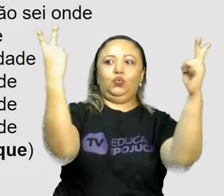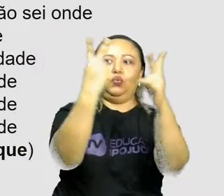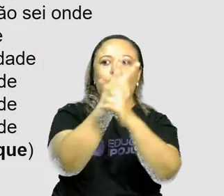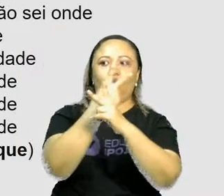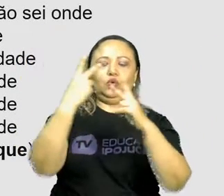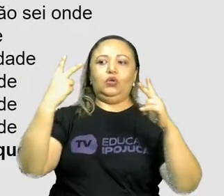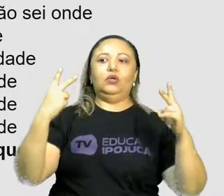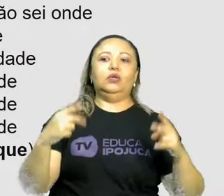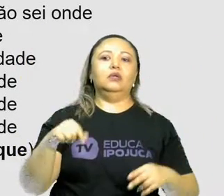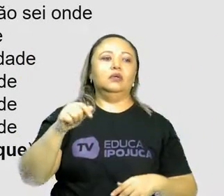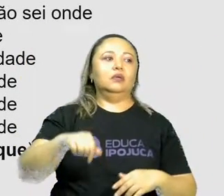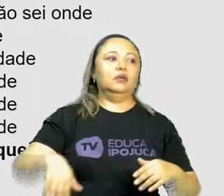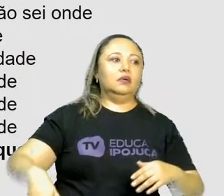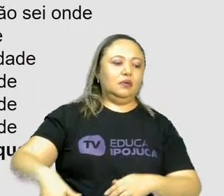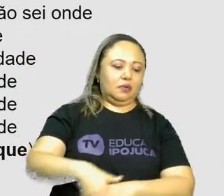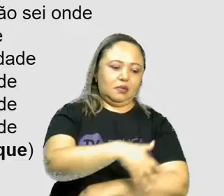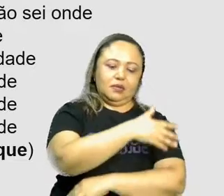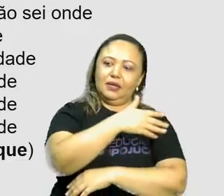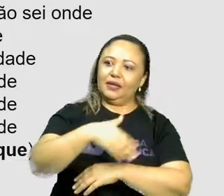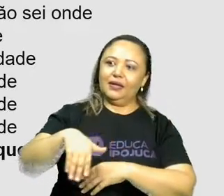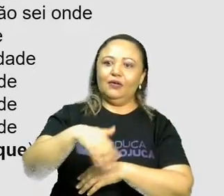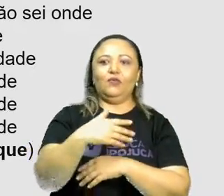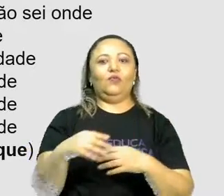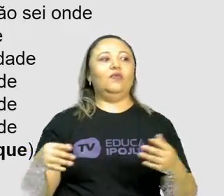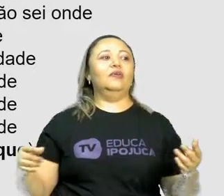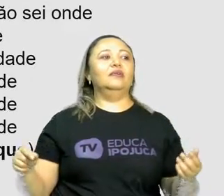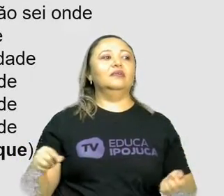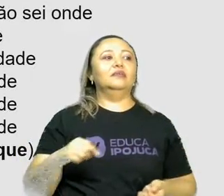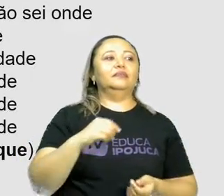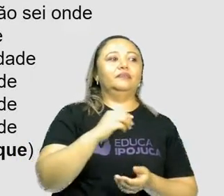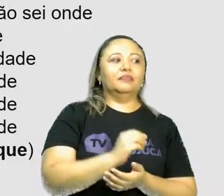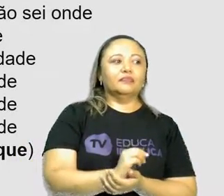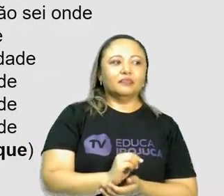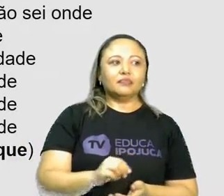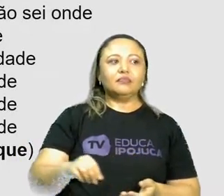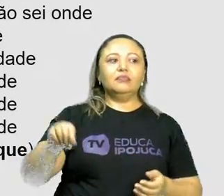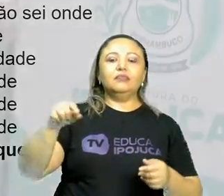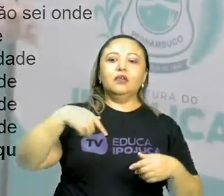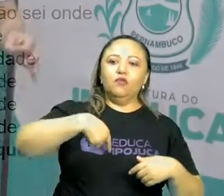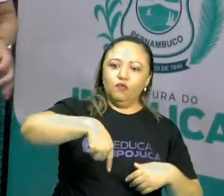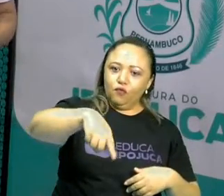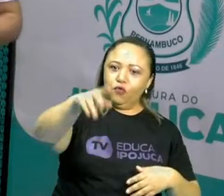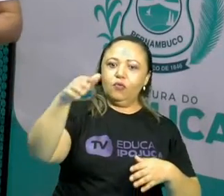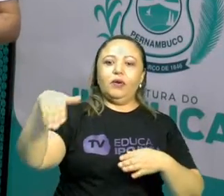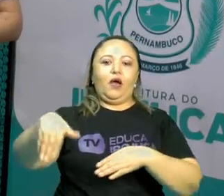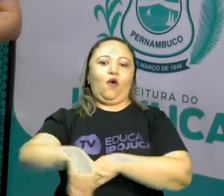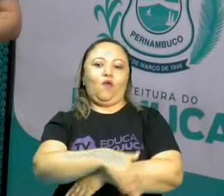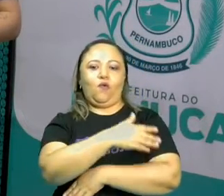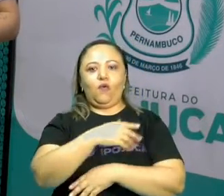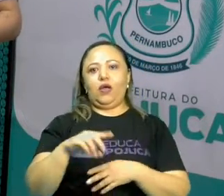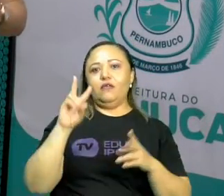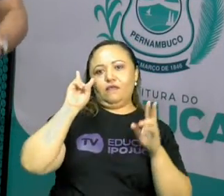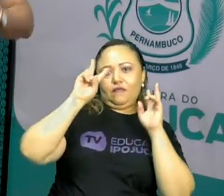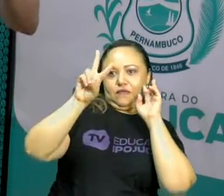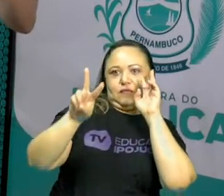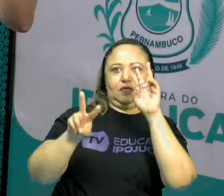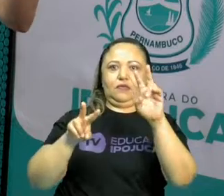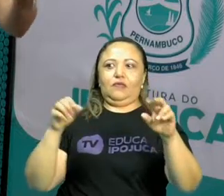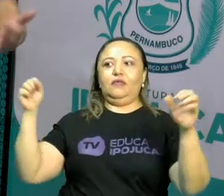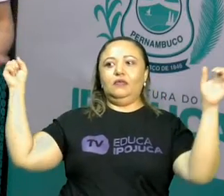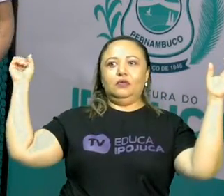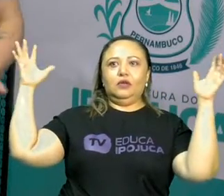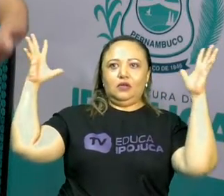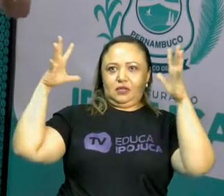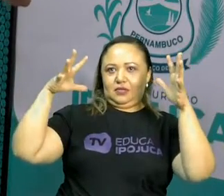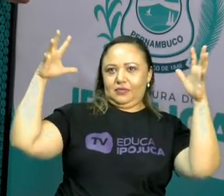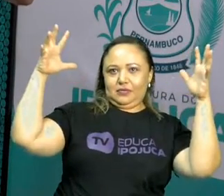e bebo a tempestade. Vou para a rua e bebo a tempestade. Vou para a rua e bebo a tempestade. Vejam que